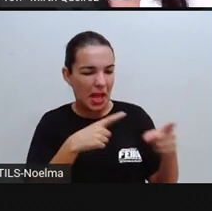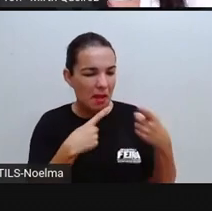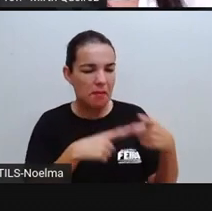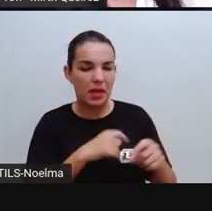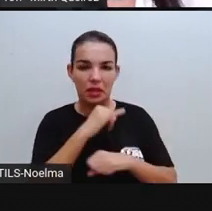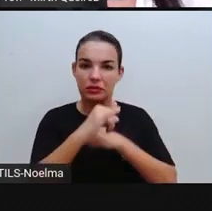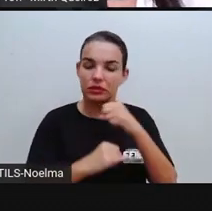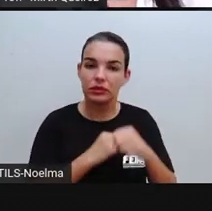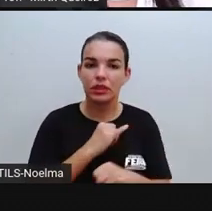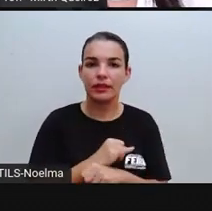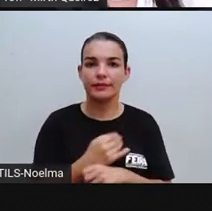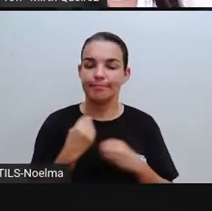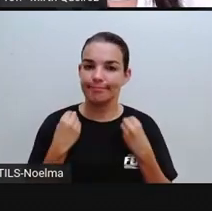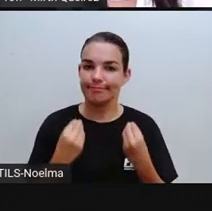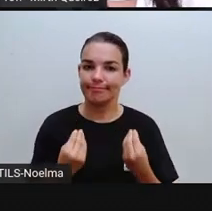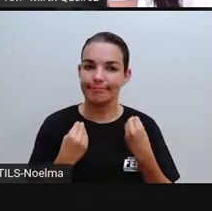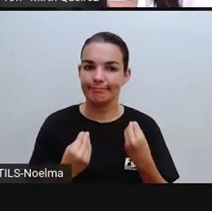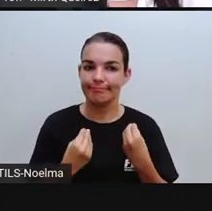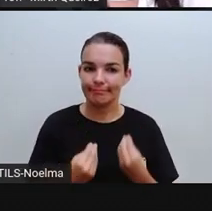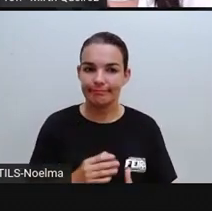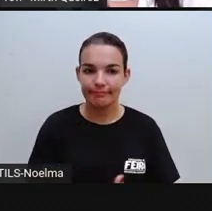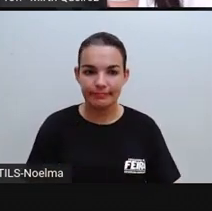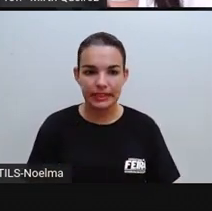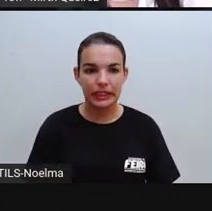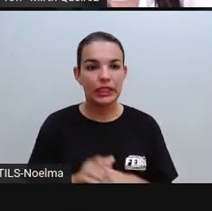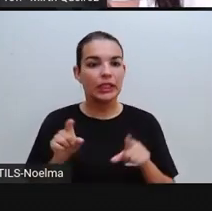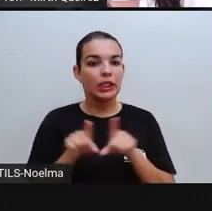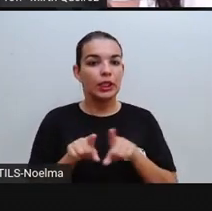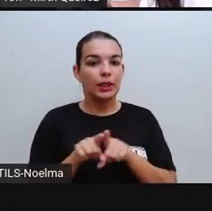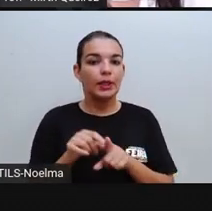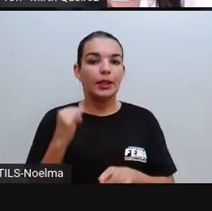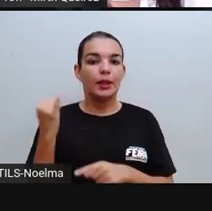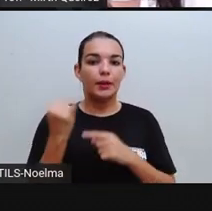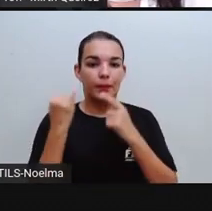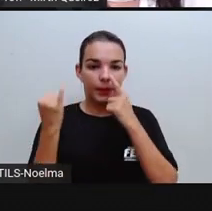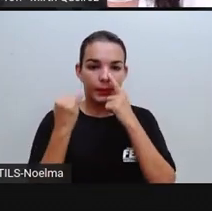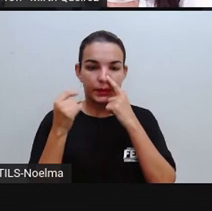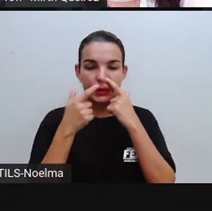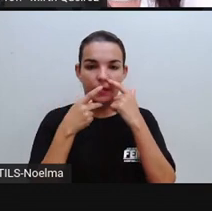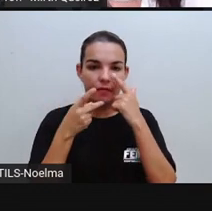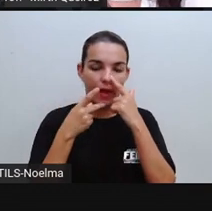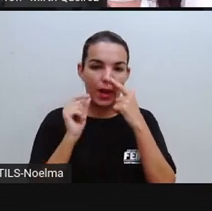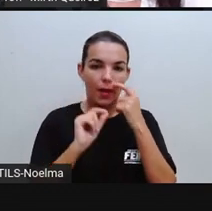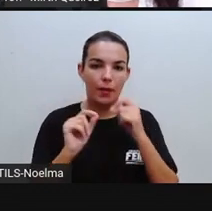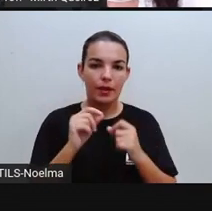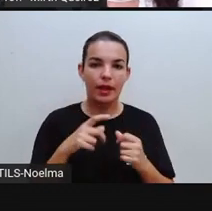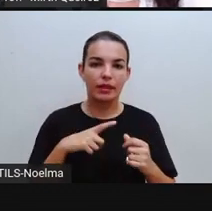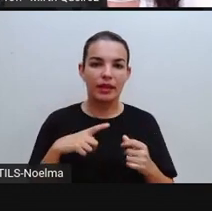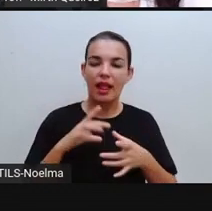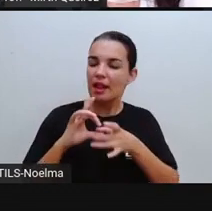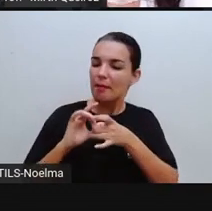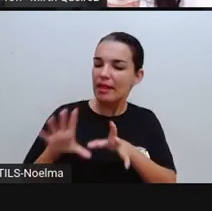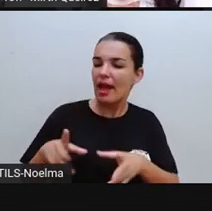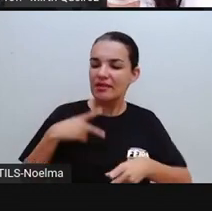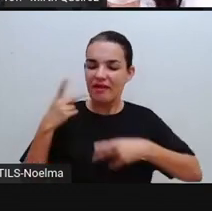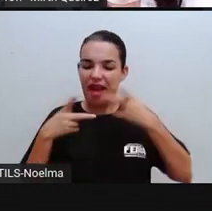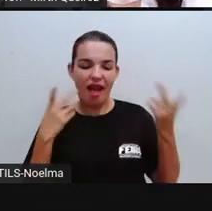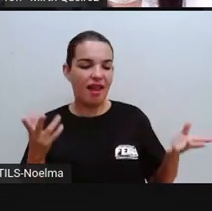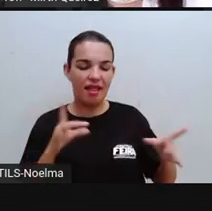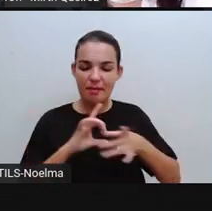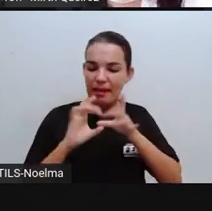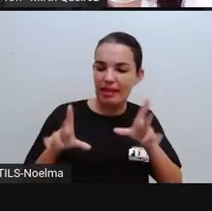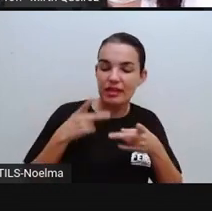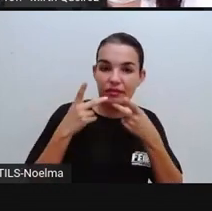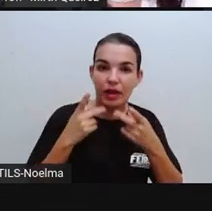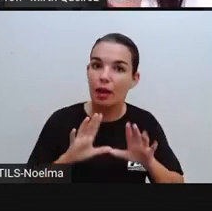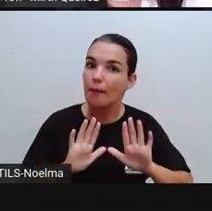a gente falar sobre isso, porque, embora a gente use muito o termo, ah, liberdade de expressão, liberdade de expressão, só que tudo isso